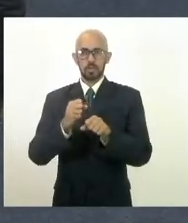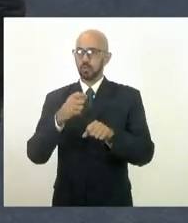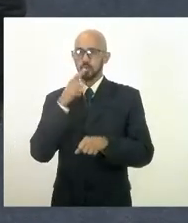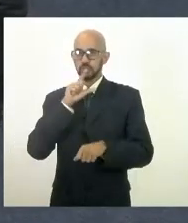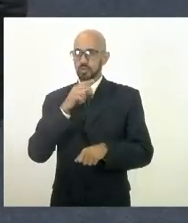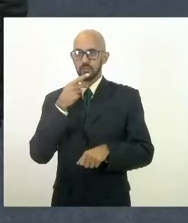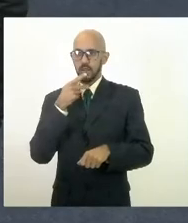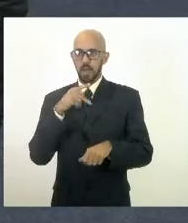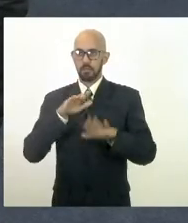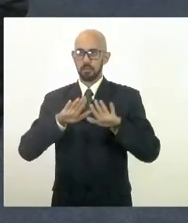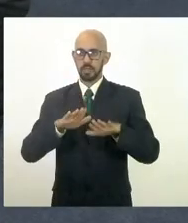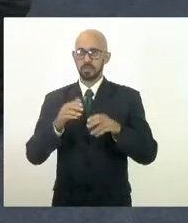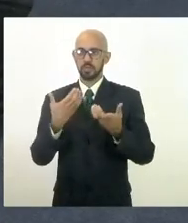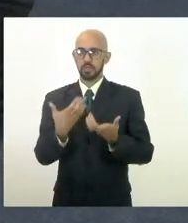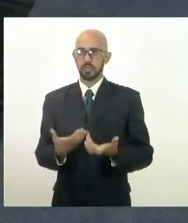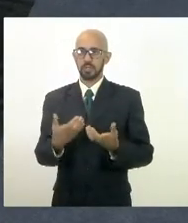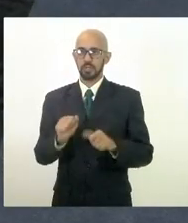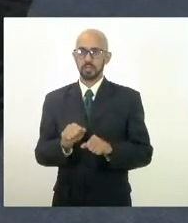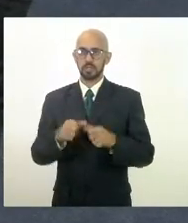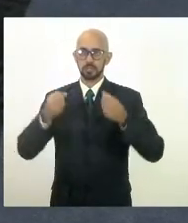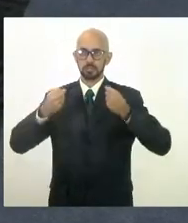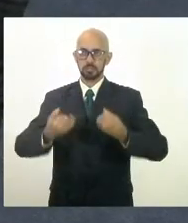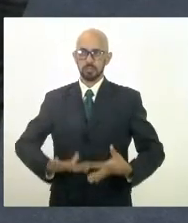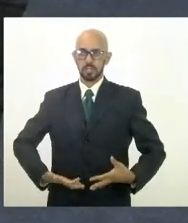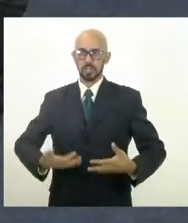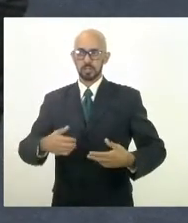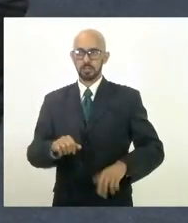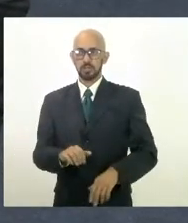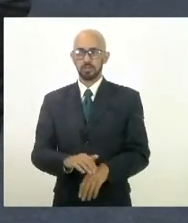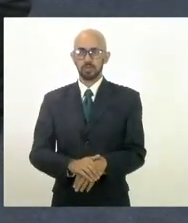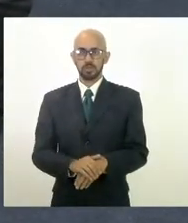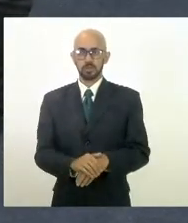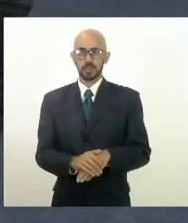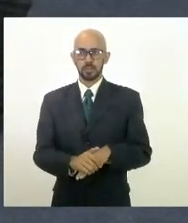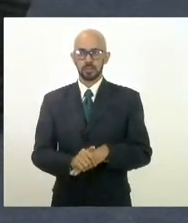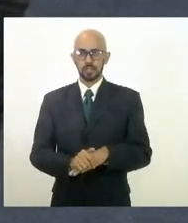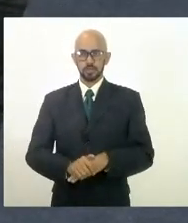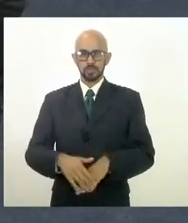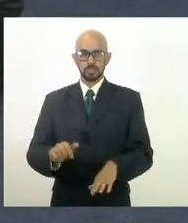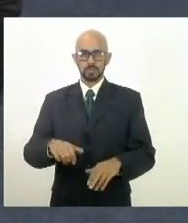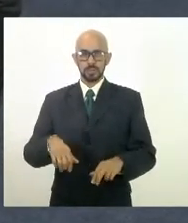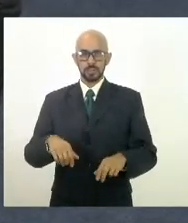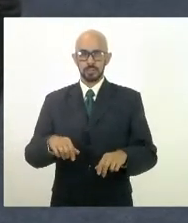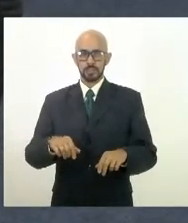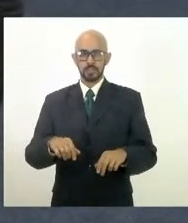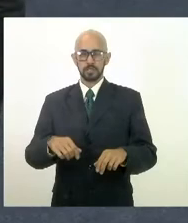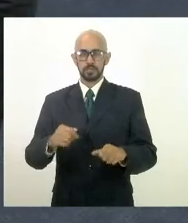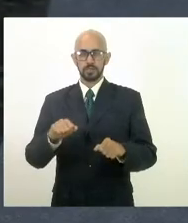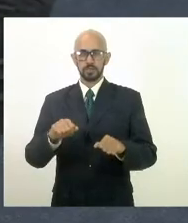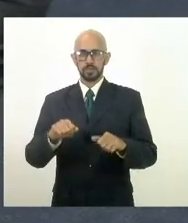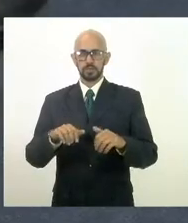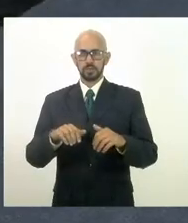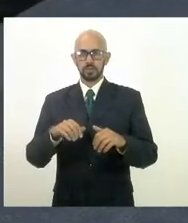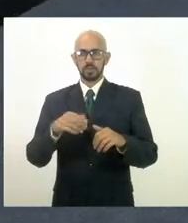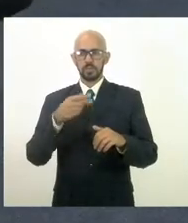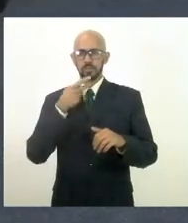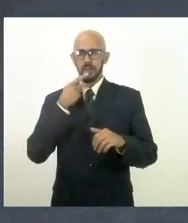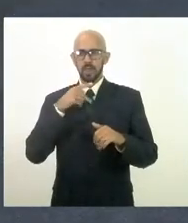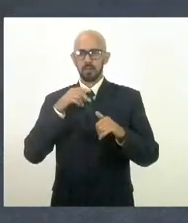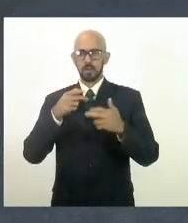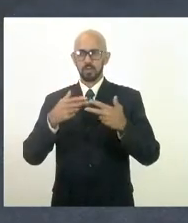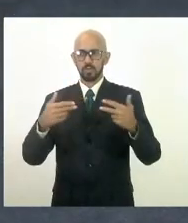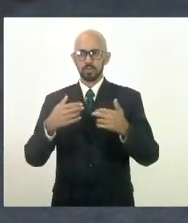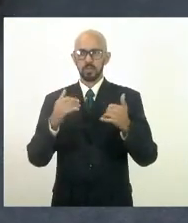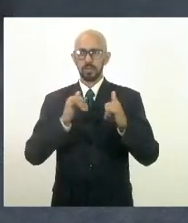eu queria ter explicado ao governador mas graças a Deus ele entendeu e eu queria trazer uma informação importante Sr. Presidente